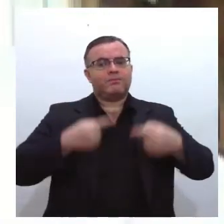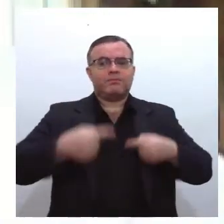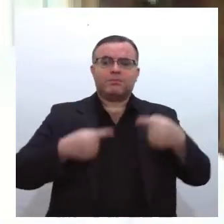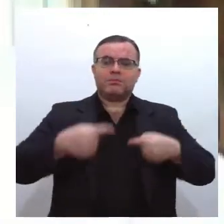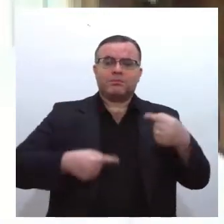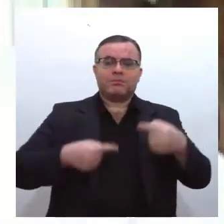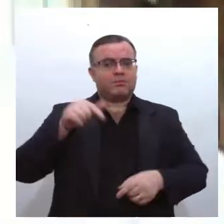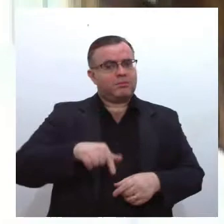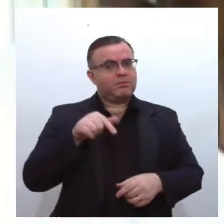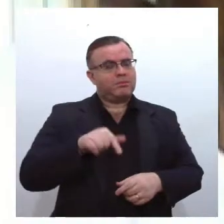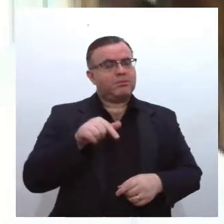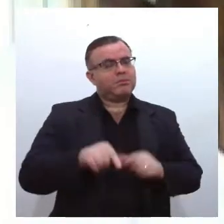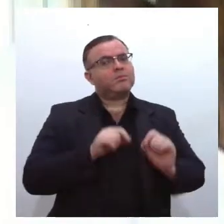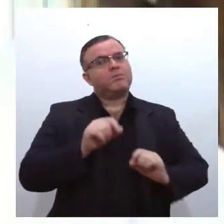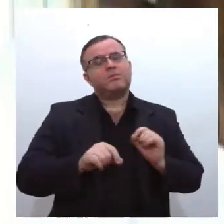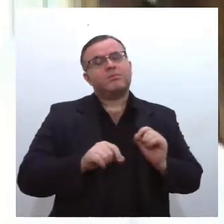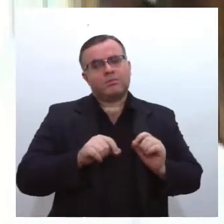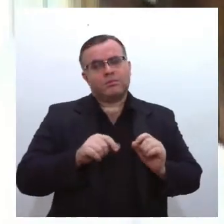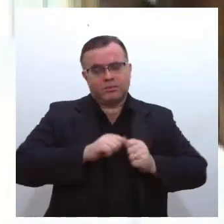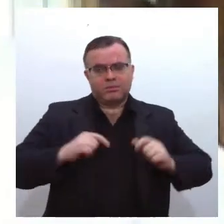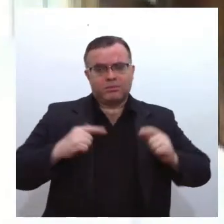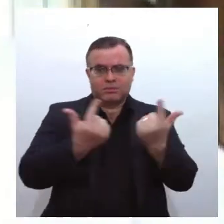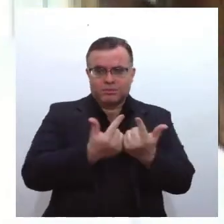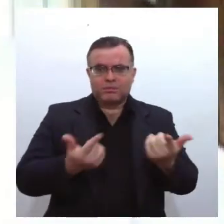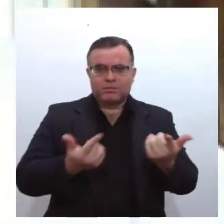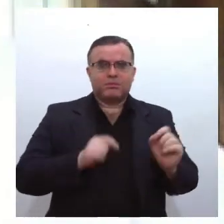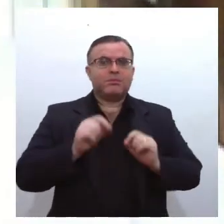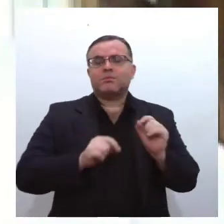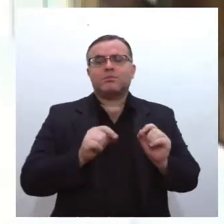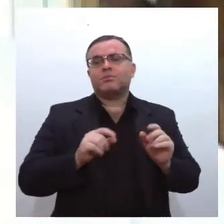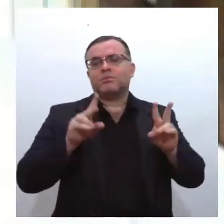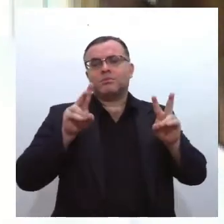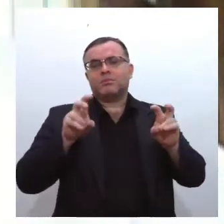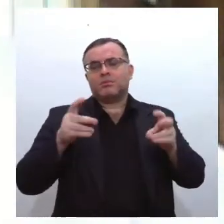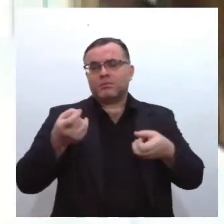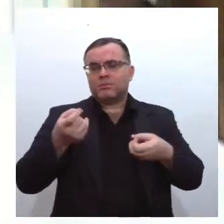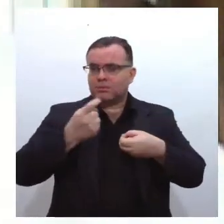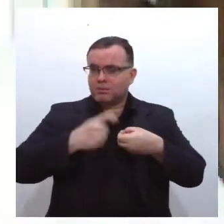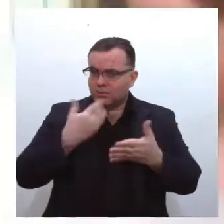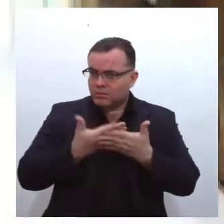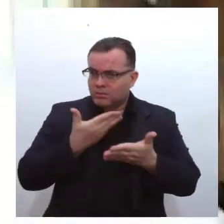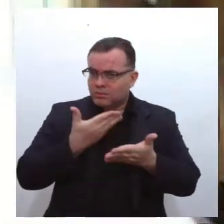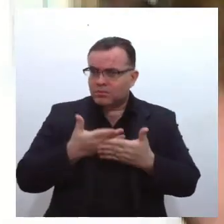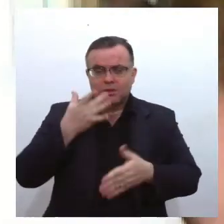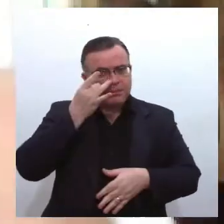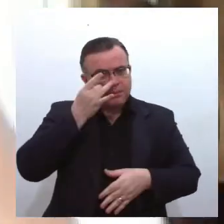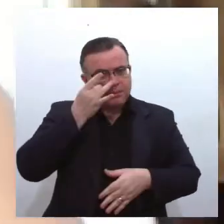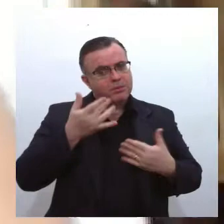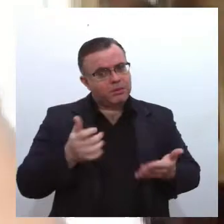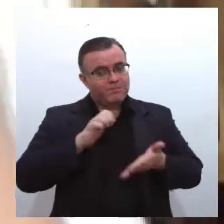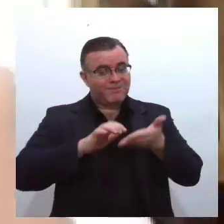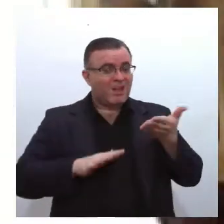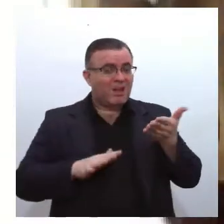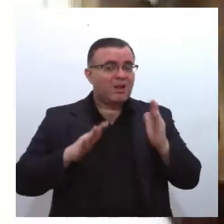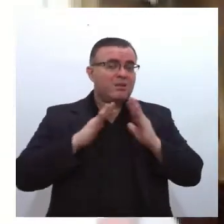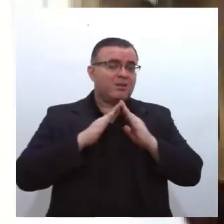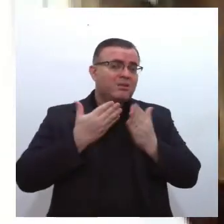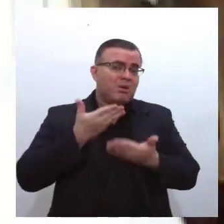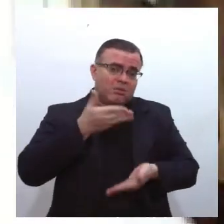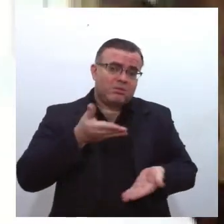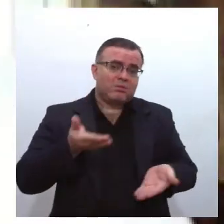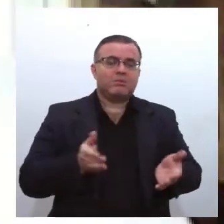casa o tema do retorno às aulas presenciais, às atividades presenciais nas escolas.